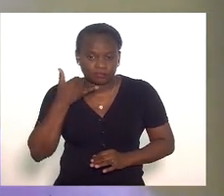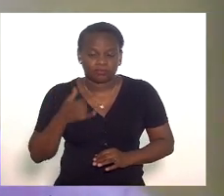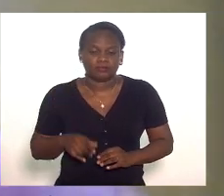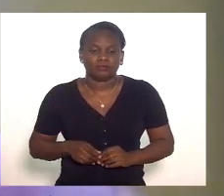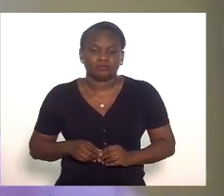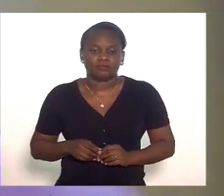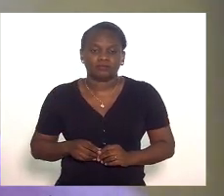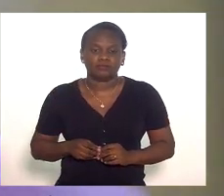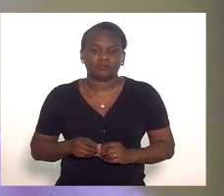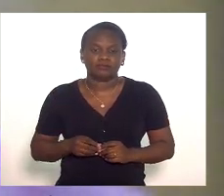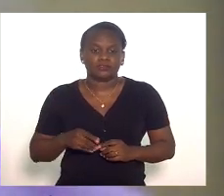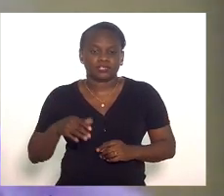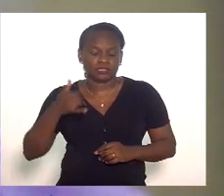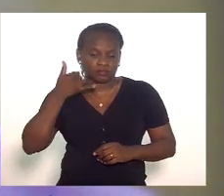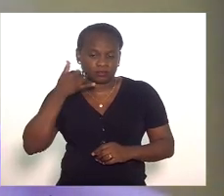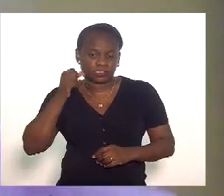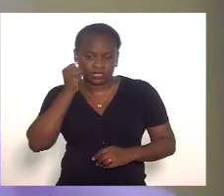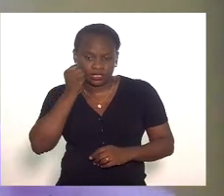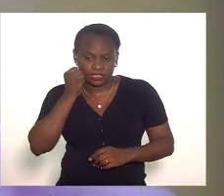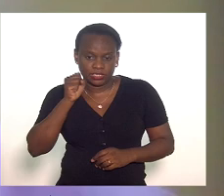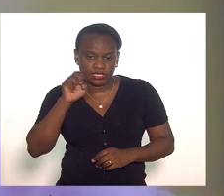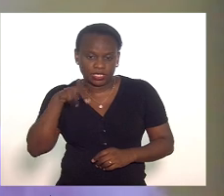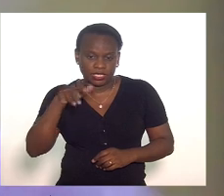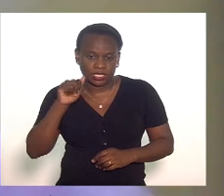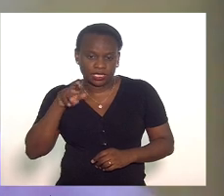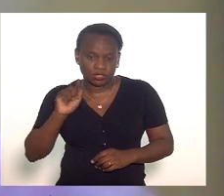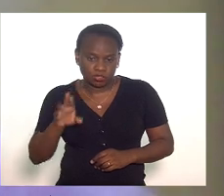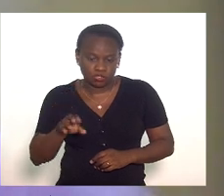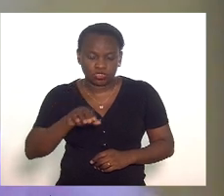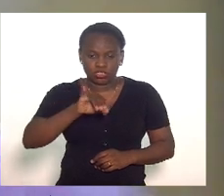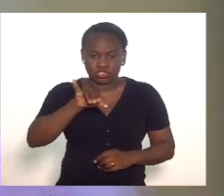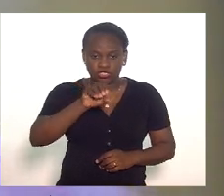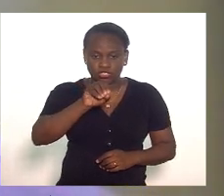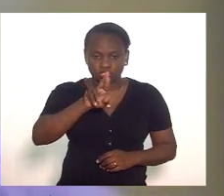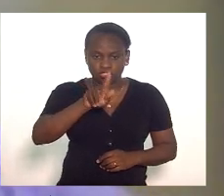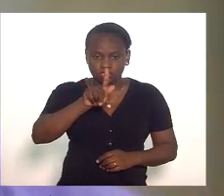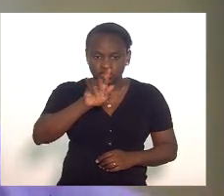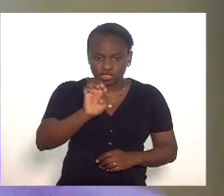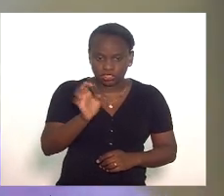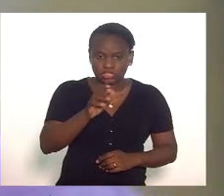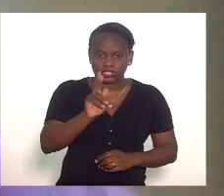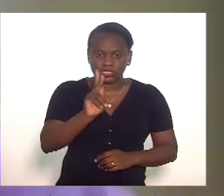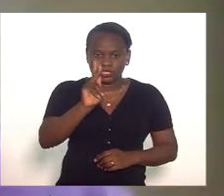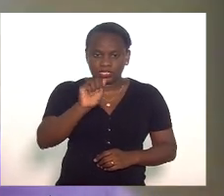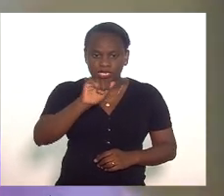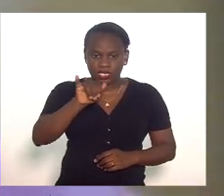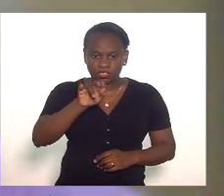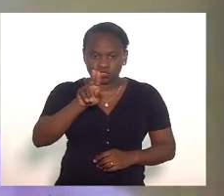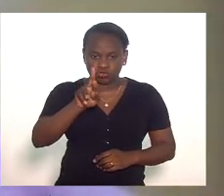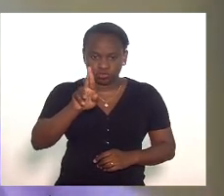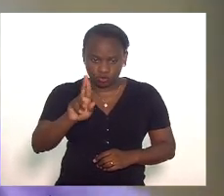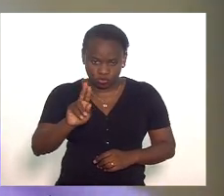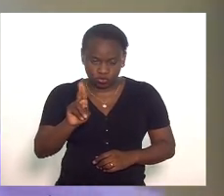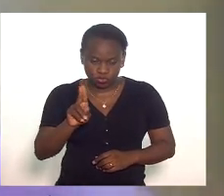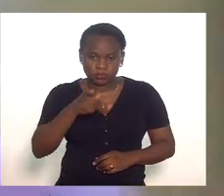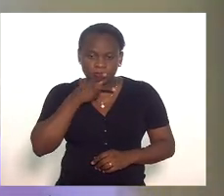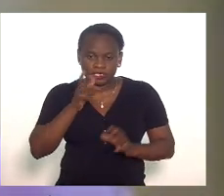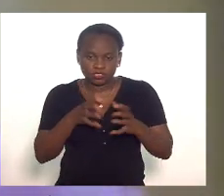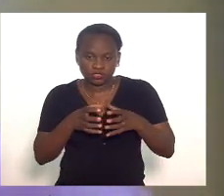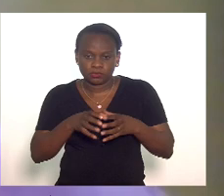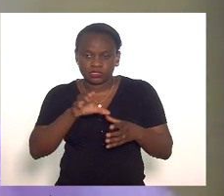entre o senador jorge cajuru senador pelo cidadania